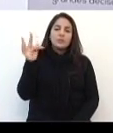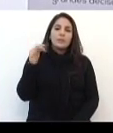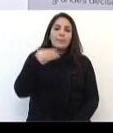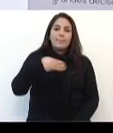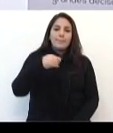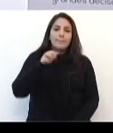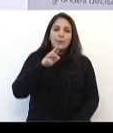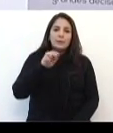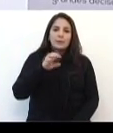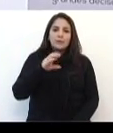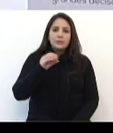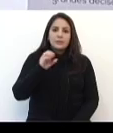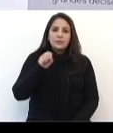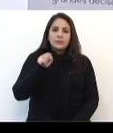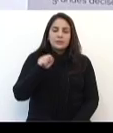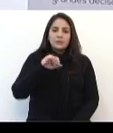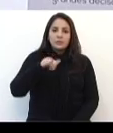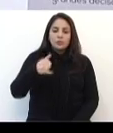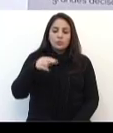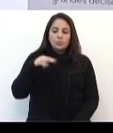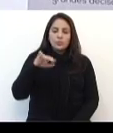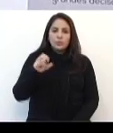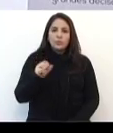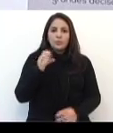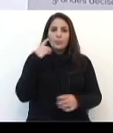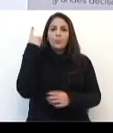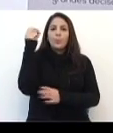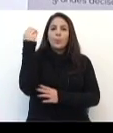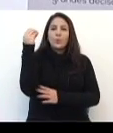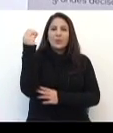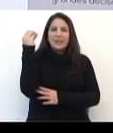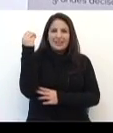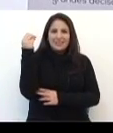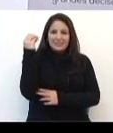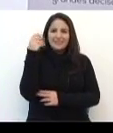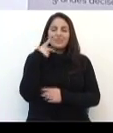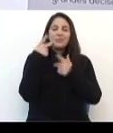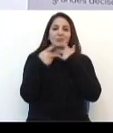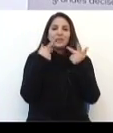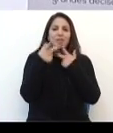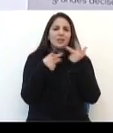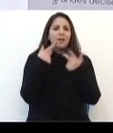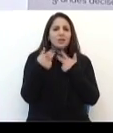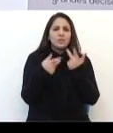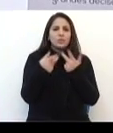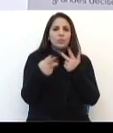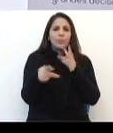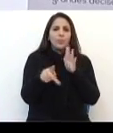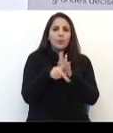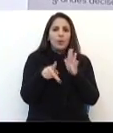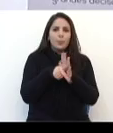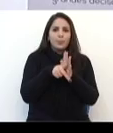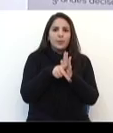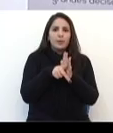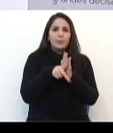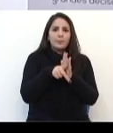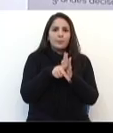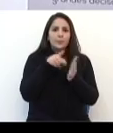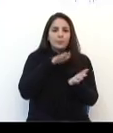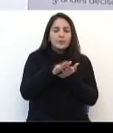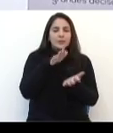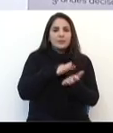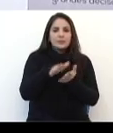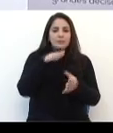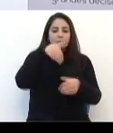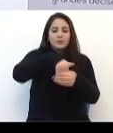em Porto Alegre, acertando o lançamento da candidatura própria e pura em